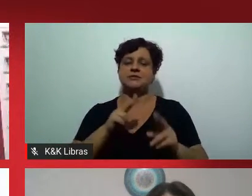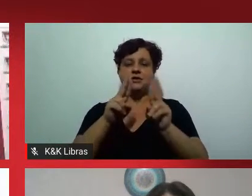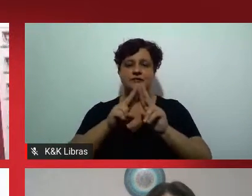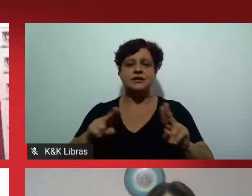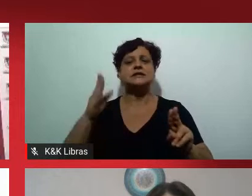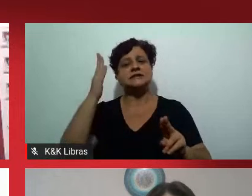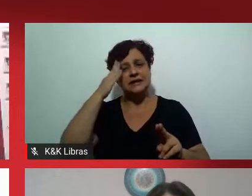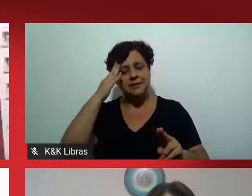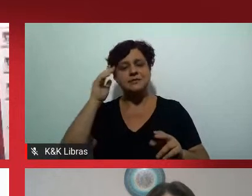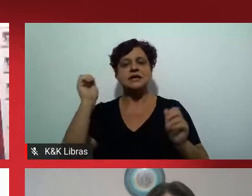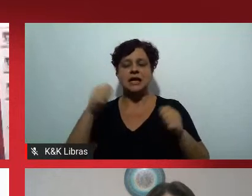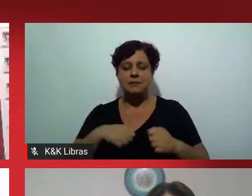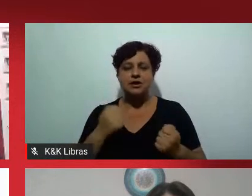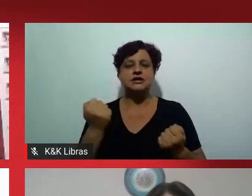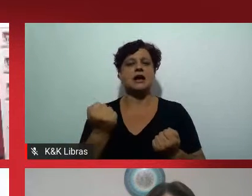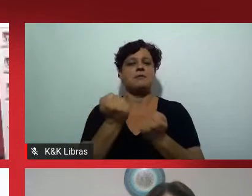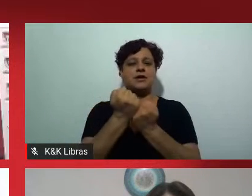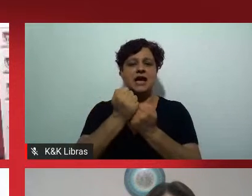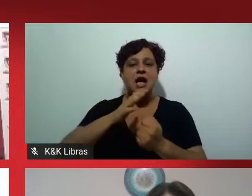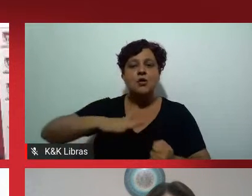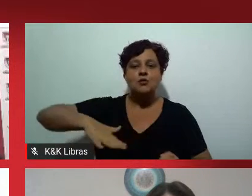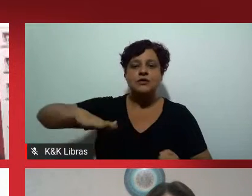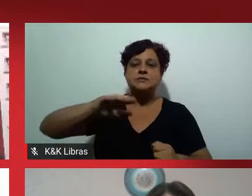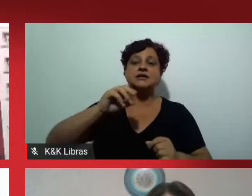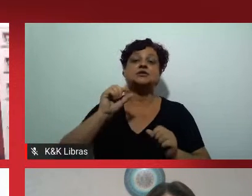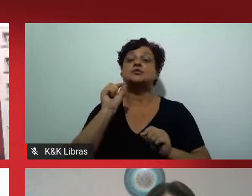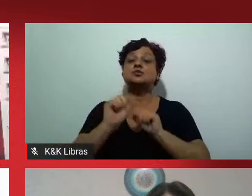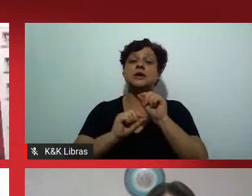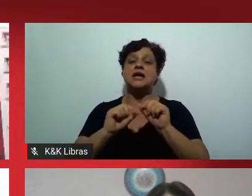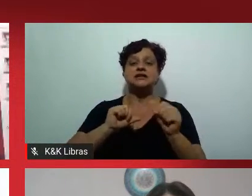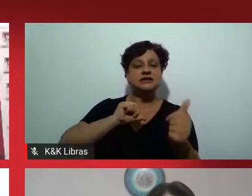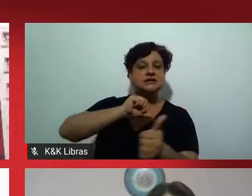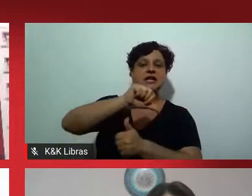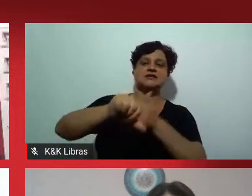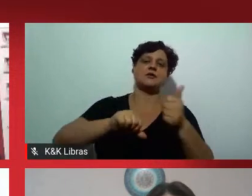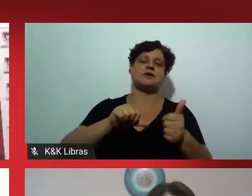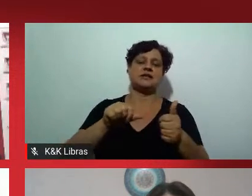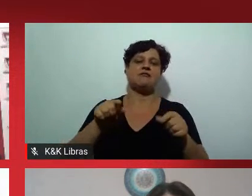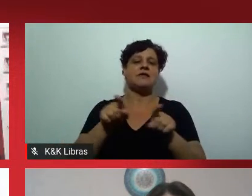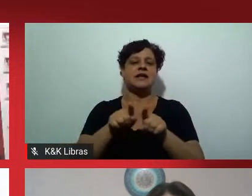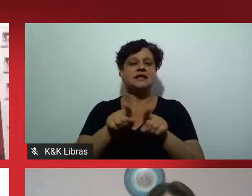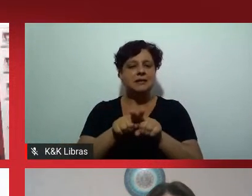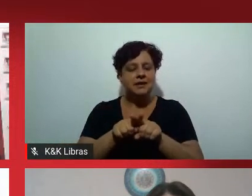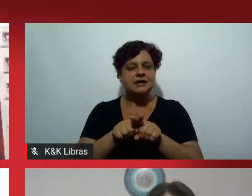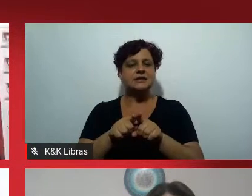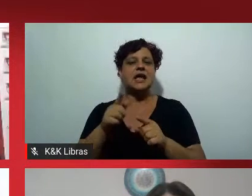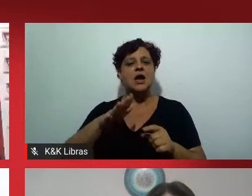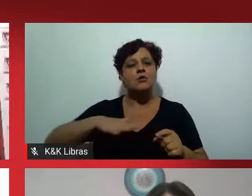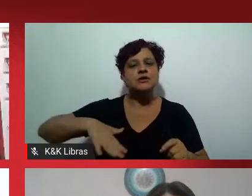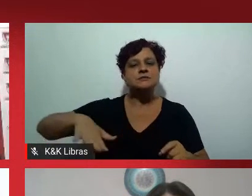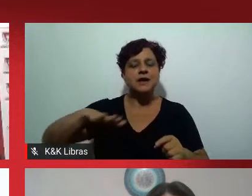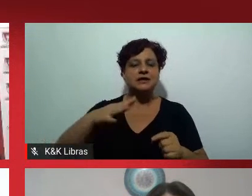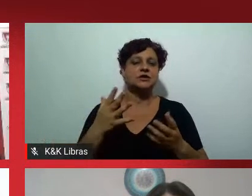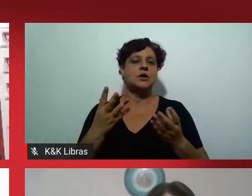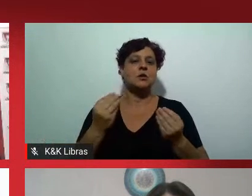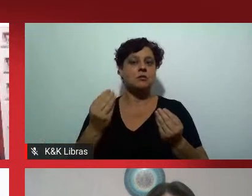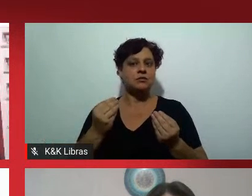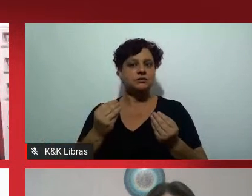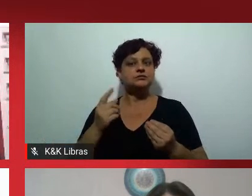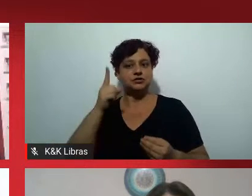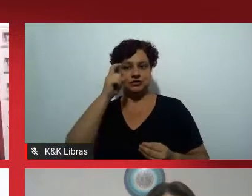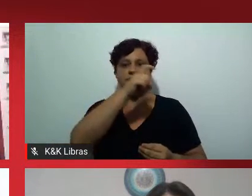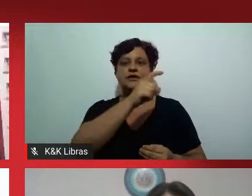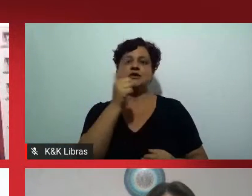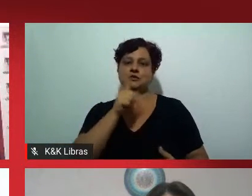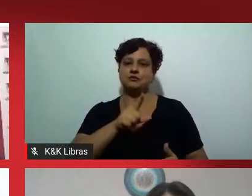pode ser um um espaço de transformação mas ela também muitas vezes se constitui como um espaço extremamente árido e um